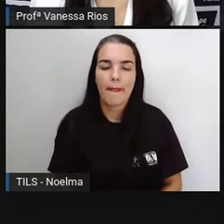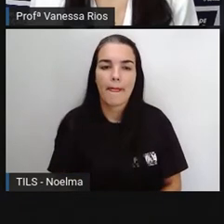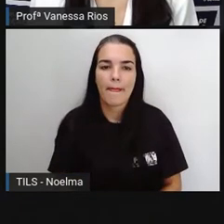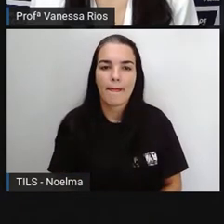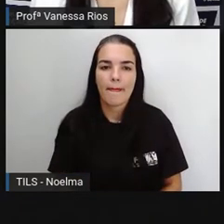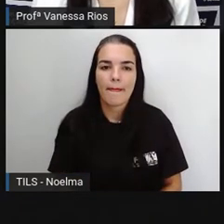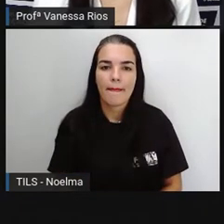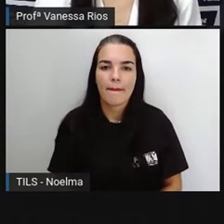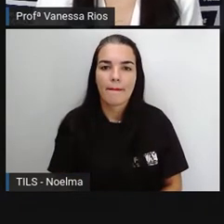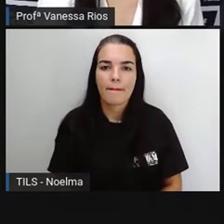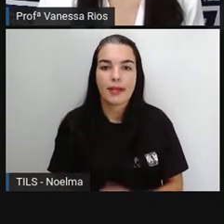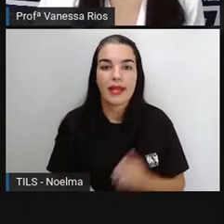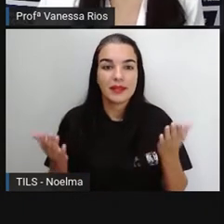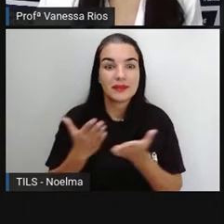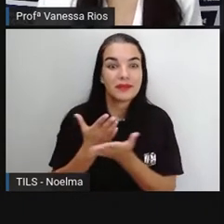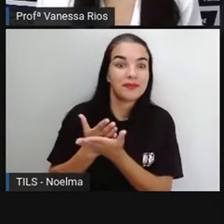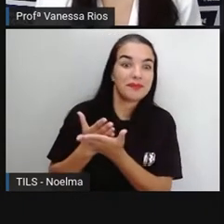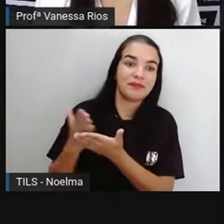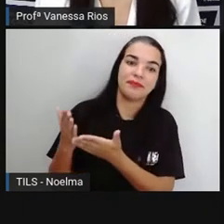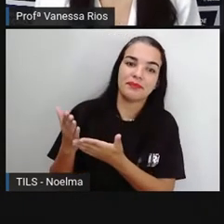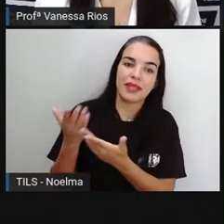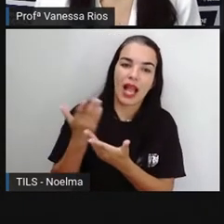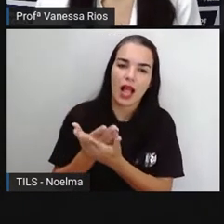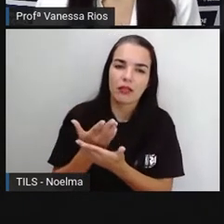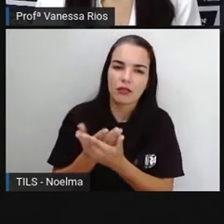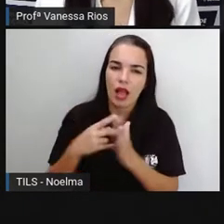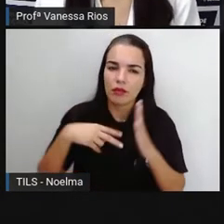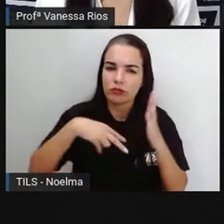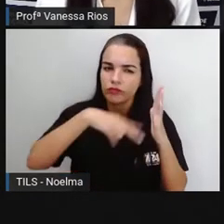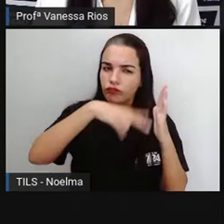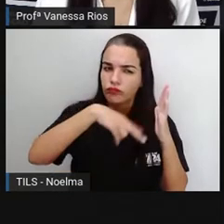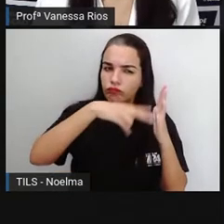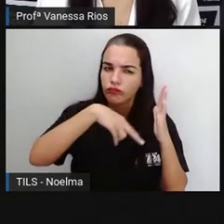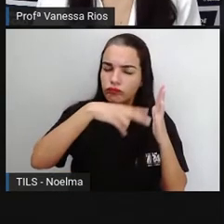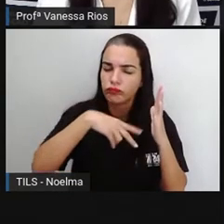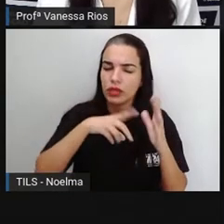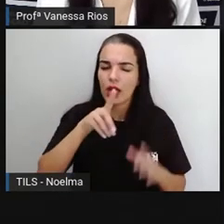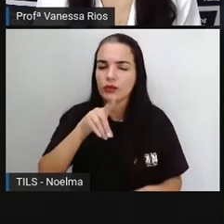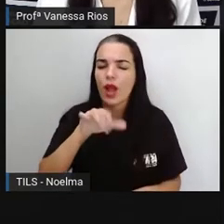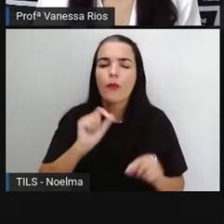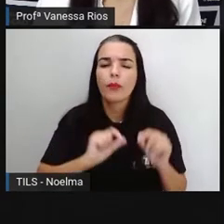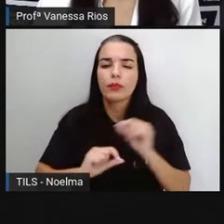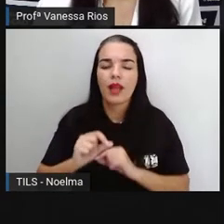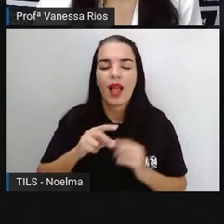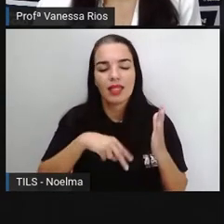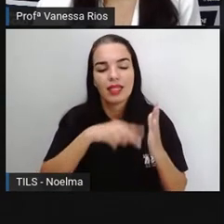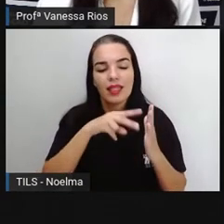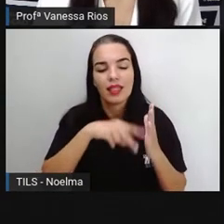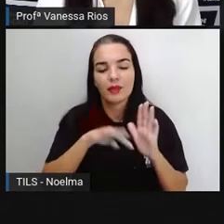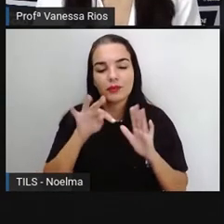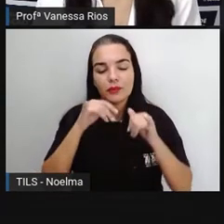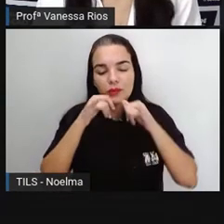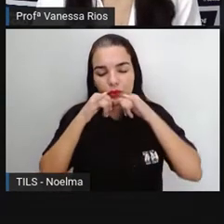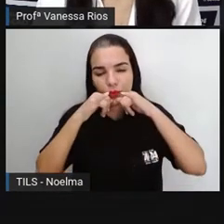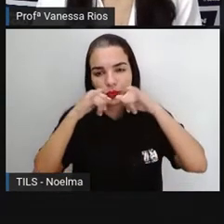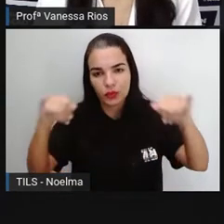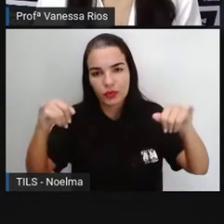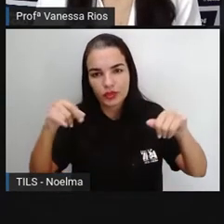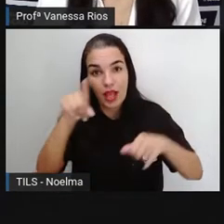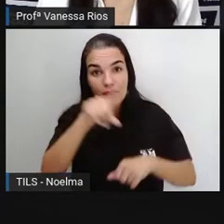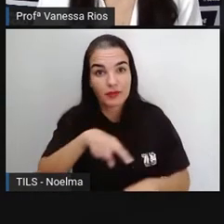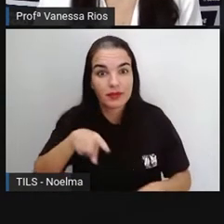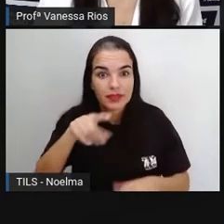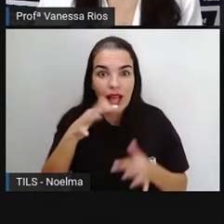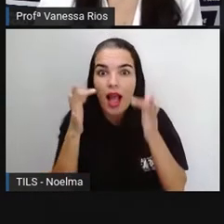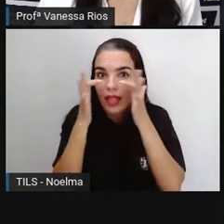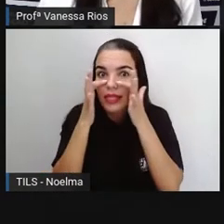E aí, para iniciarmos, né? A nossa leitura do dia é a leitura de uma notícia. E a Pró gostaria que vocês